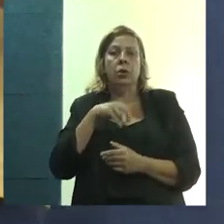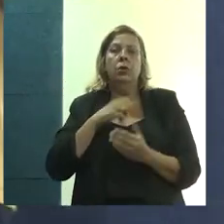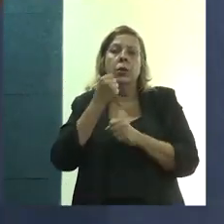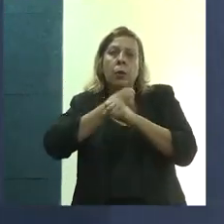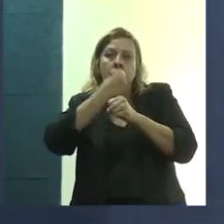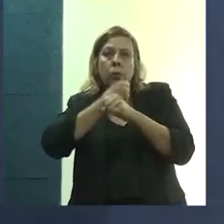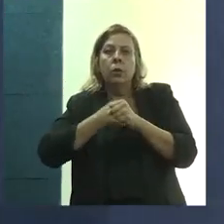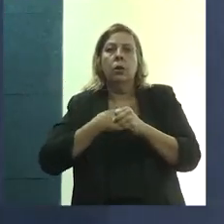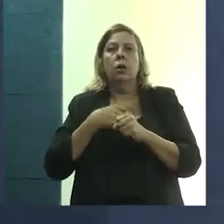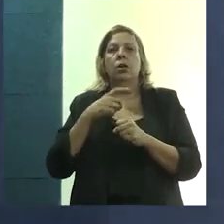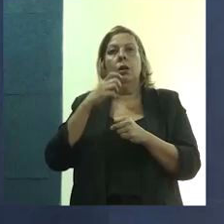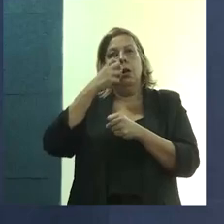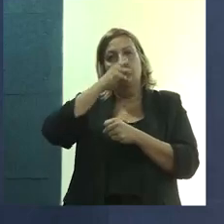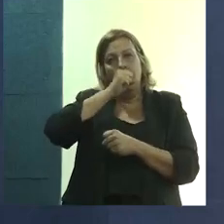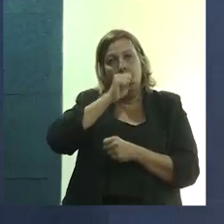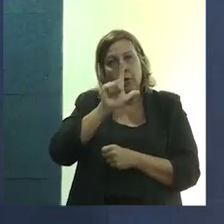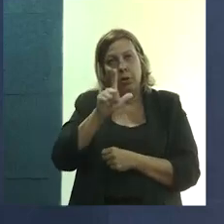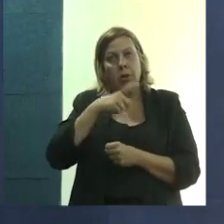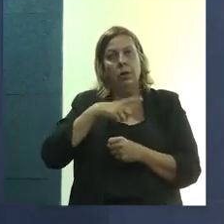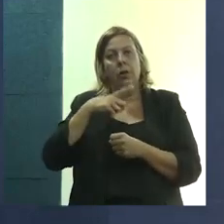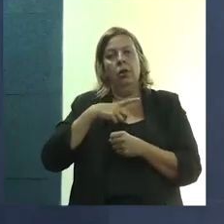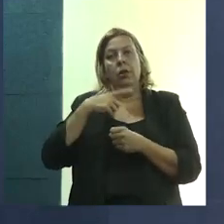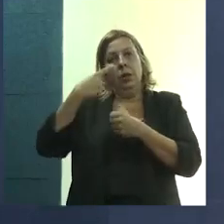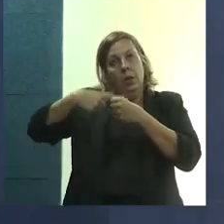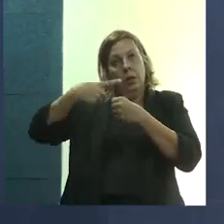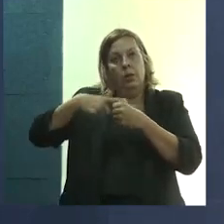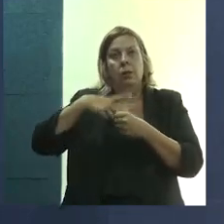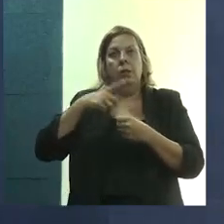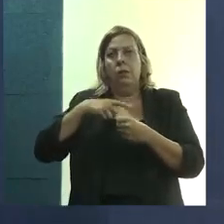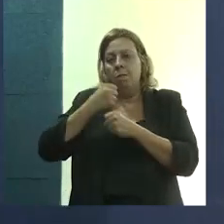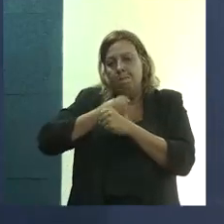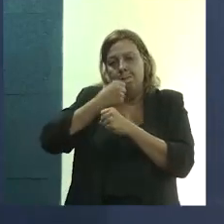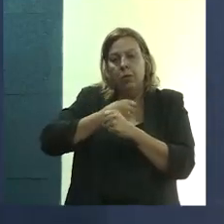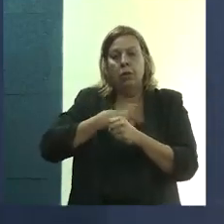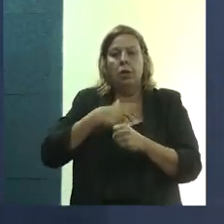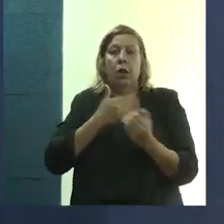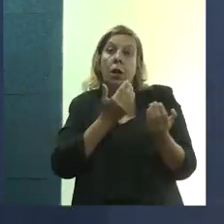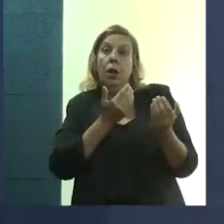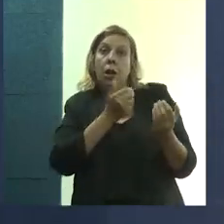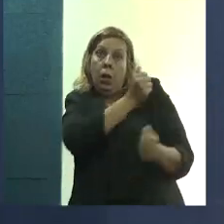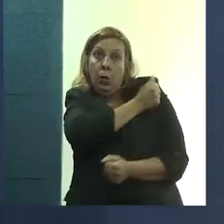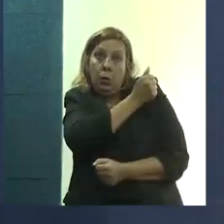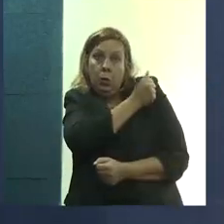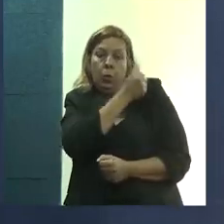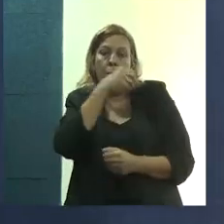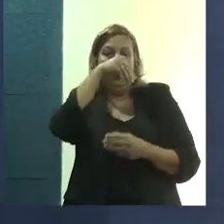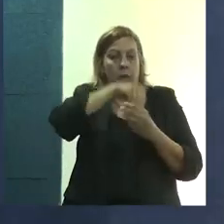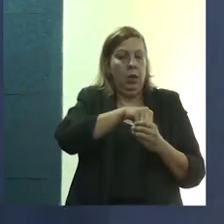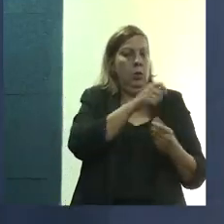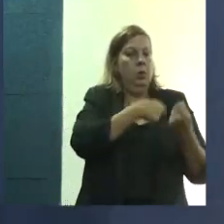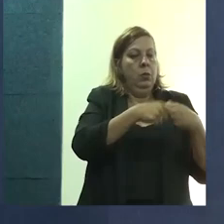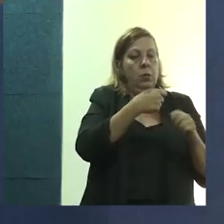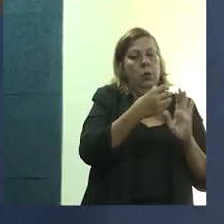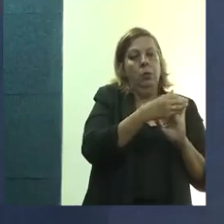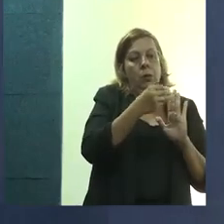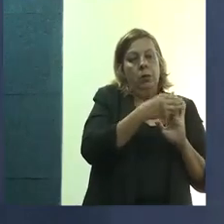que foi um trabalho que foi todo executado pelos alunos do, então, escritório modelo.